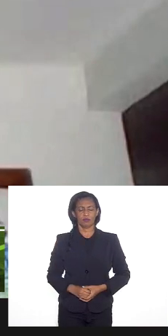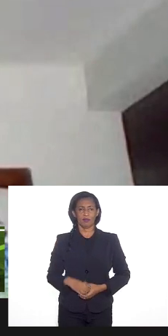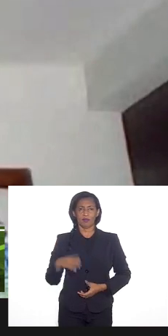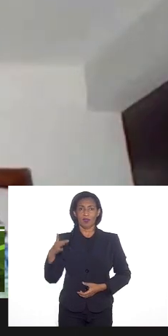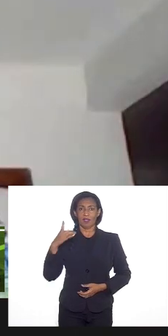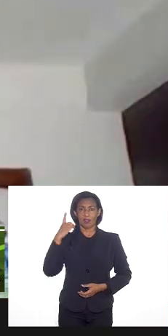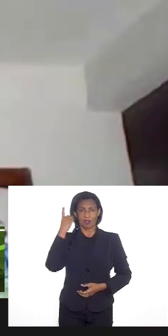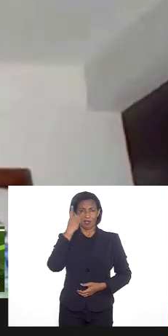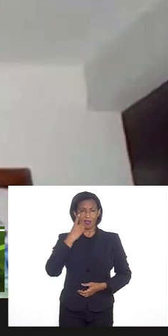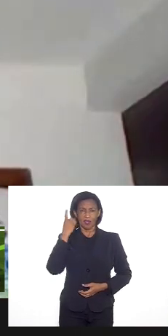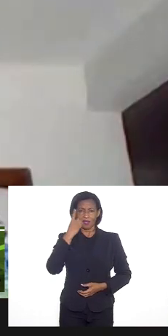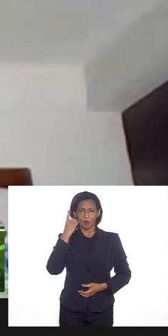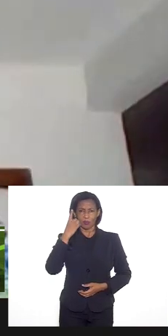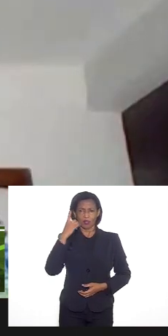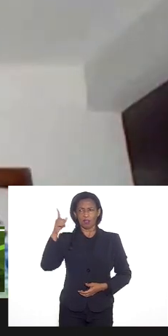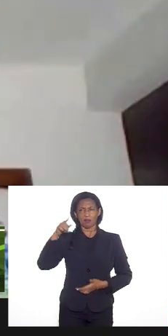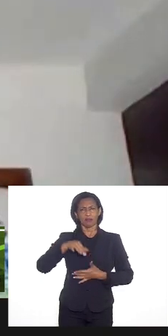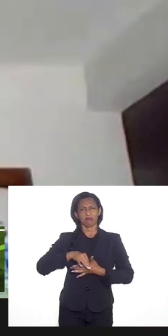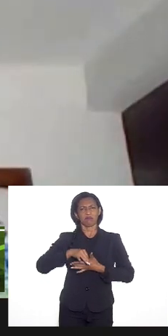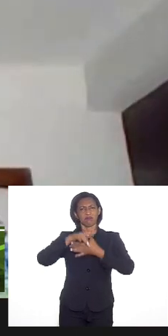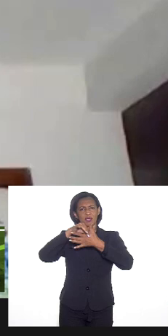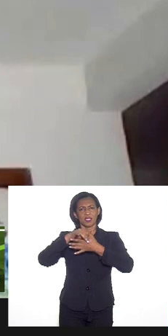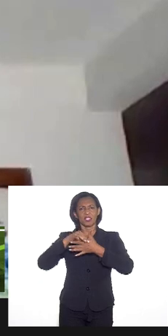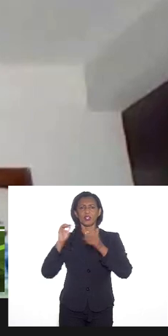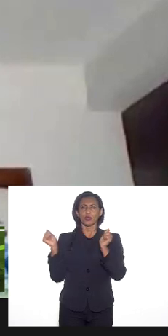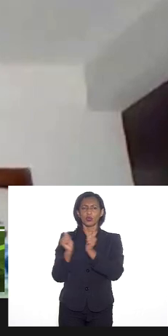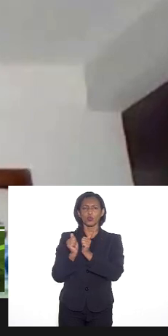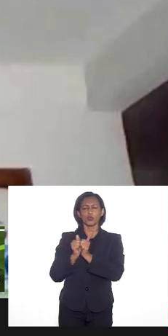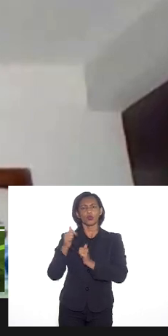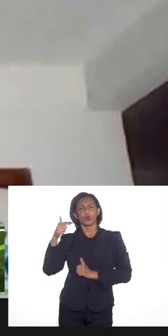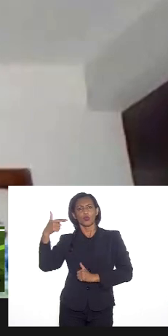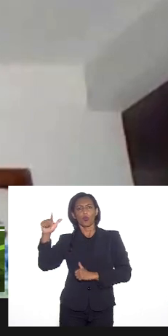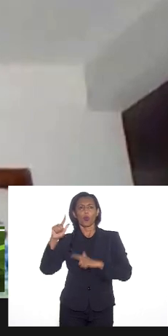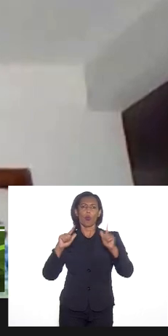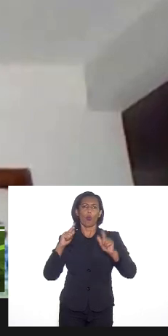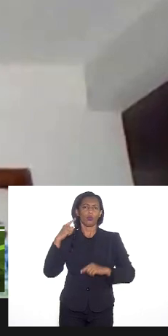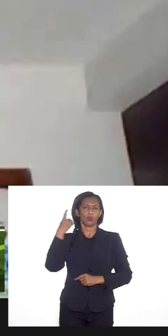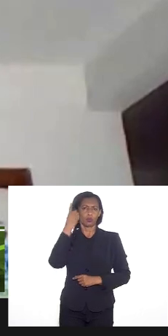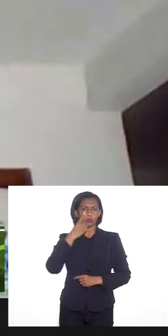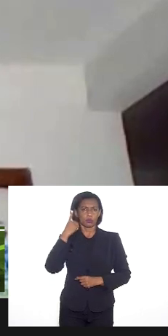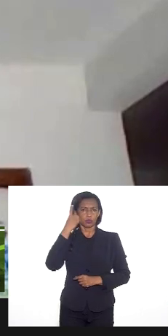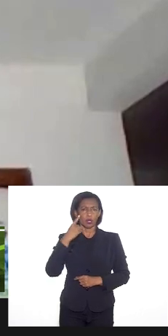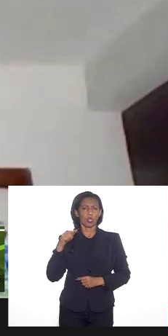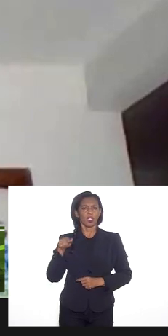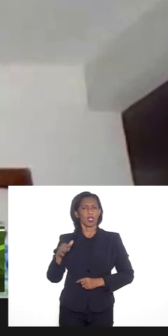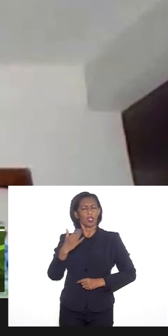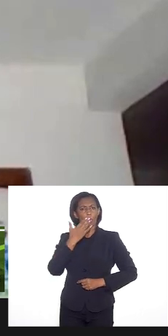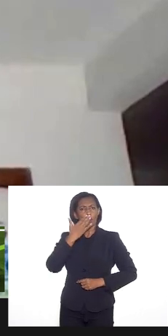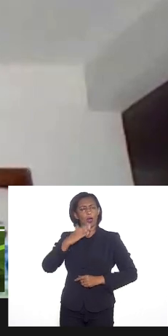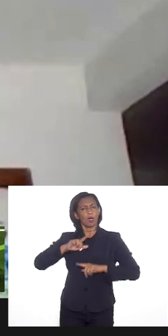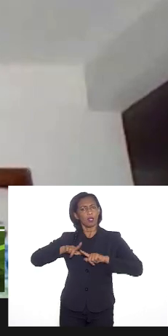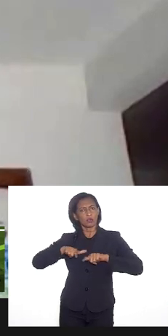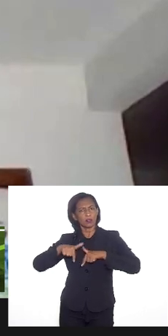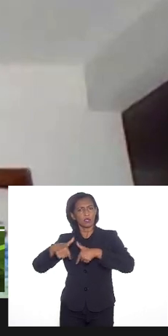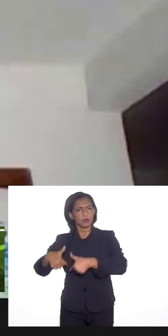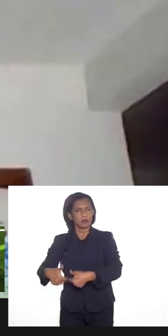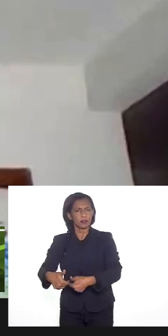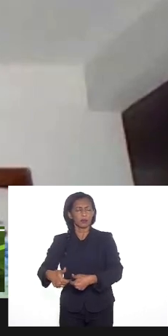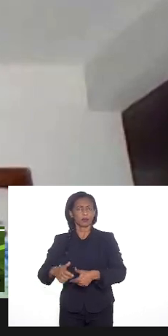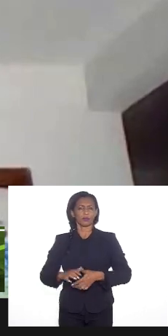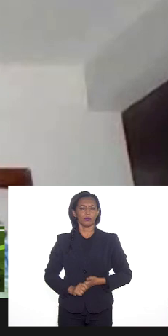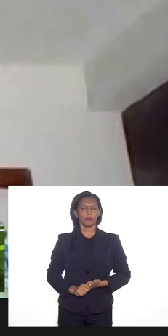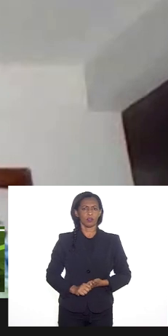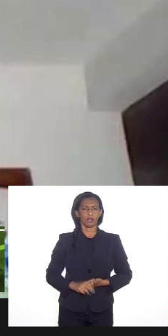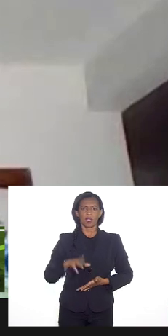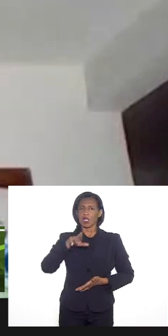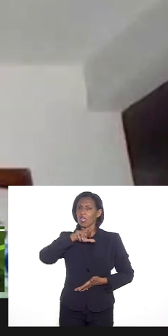deputada esteja encabeçando, junto com outros parlamentares, esse tipo de ação e que não